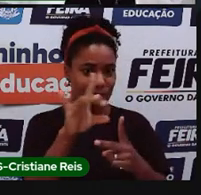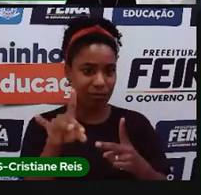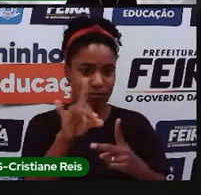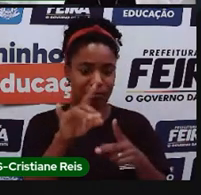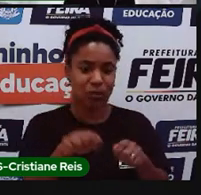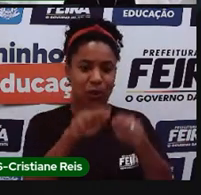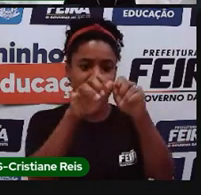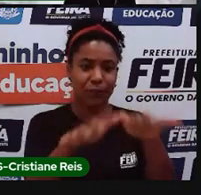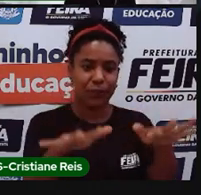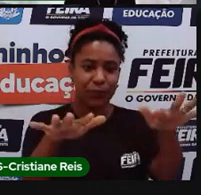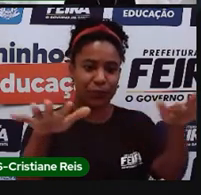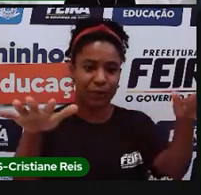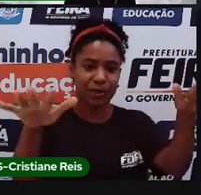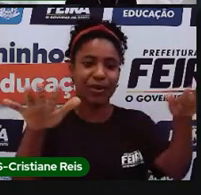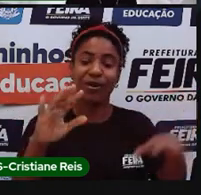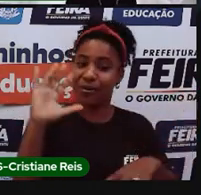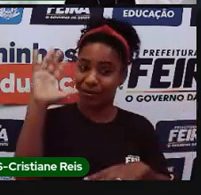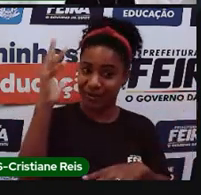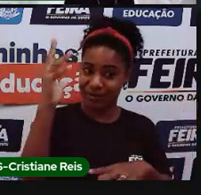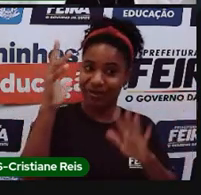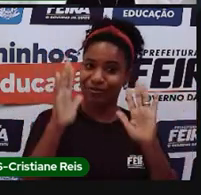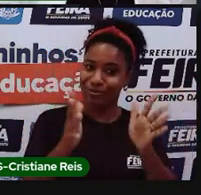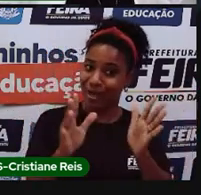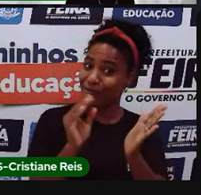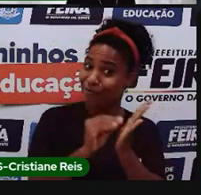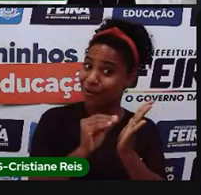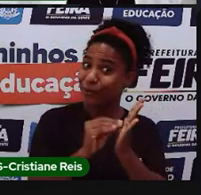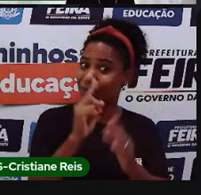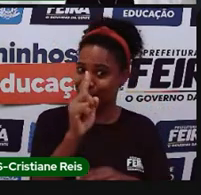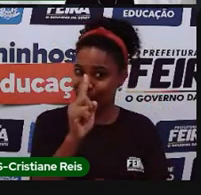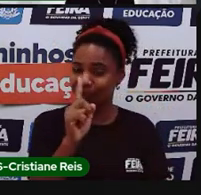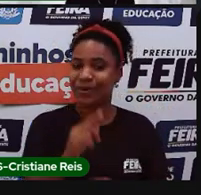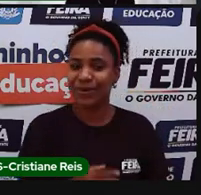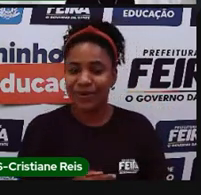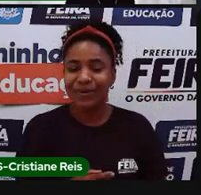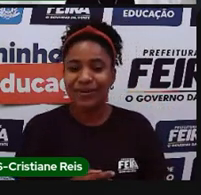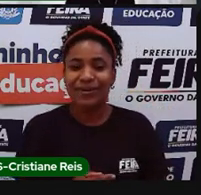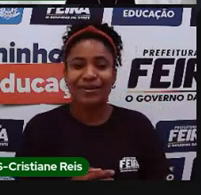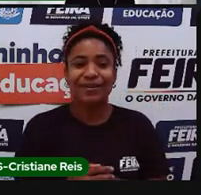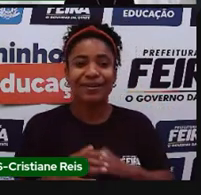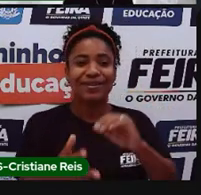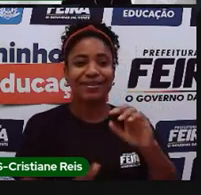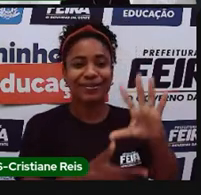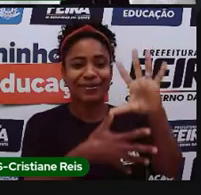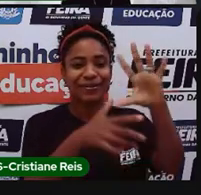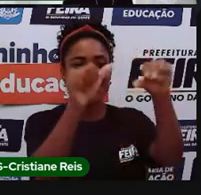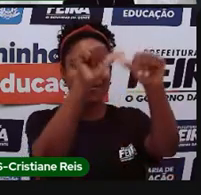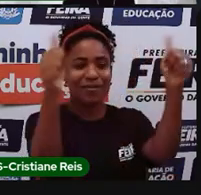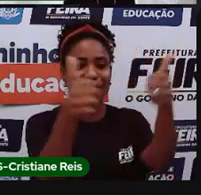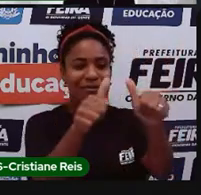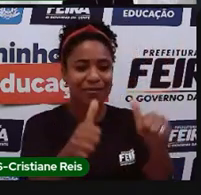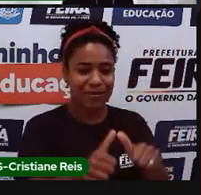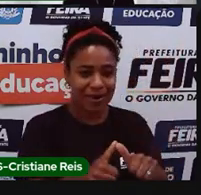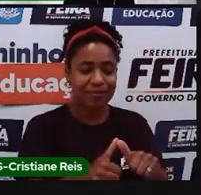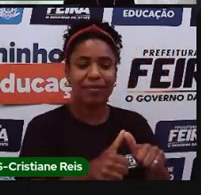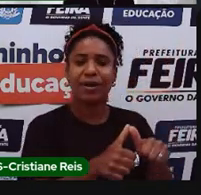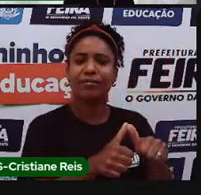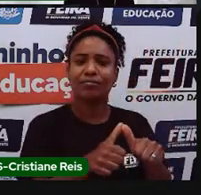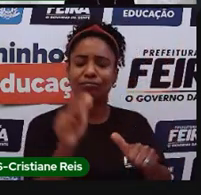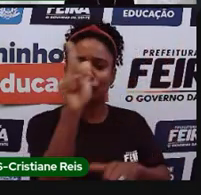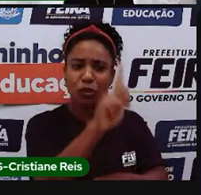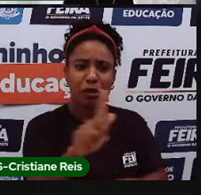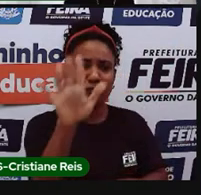O do clima já falei, bora, ah, ficou faltando aqui falar do mapa biogeográfico, que aponta os tipos de vegetação que cobrem uma